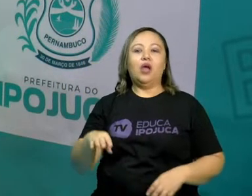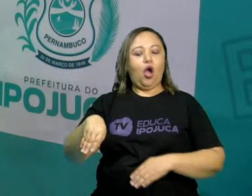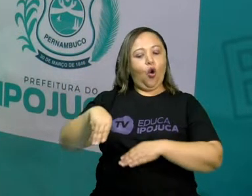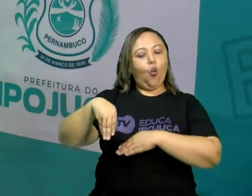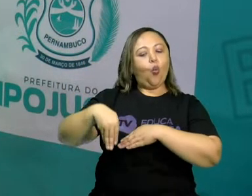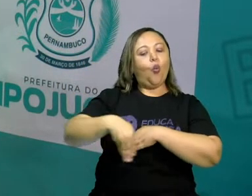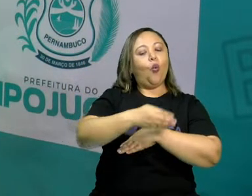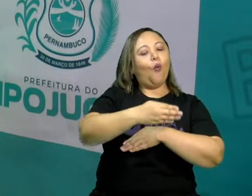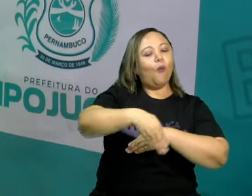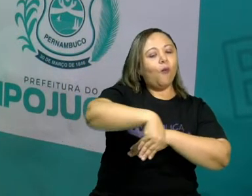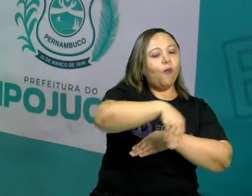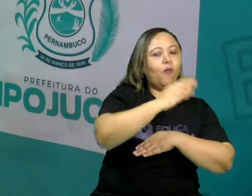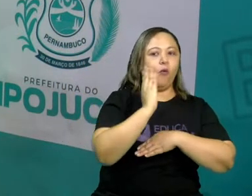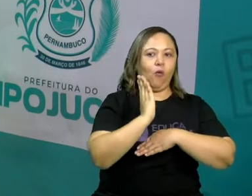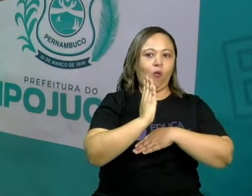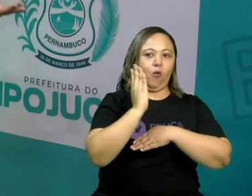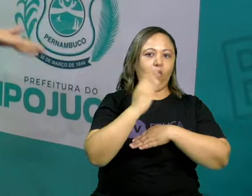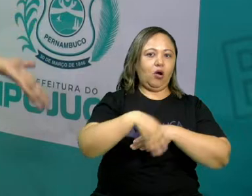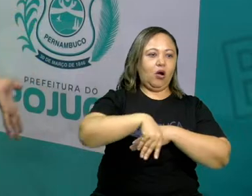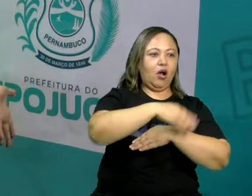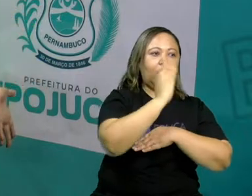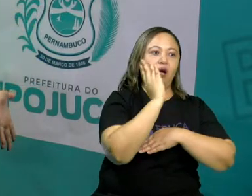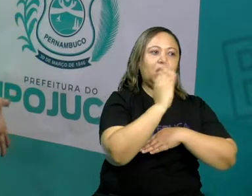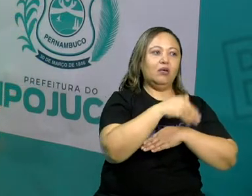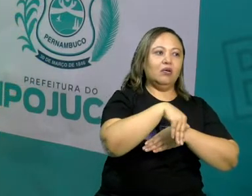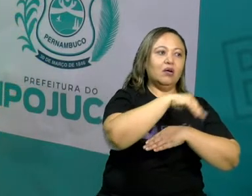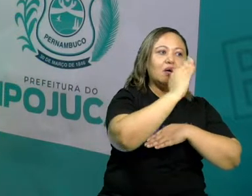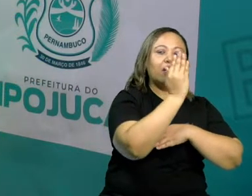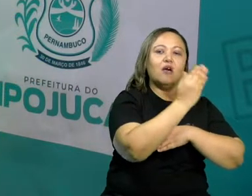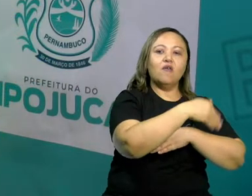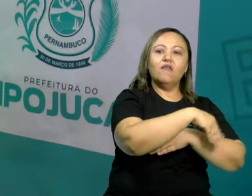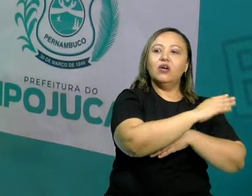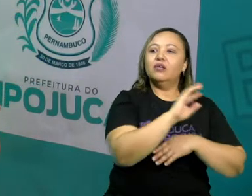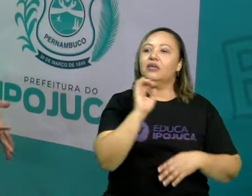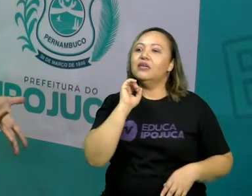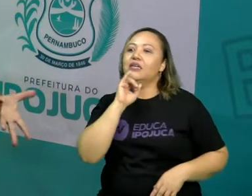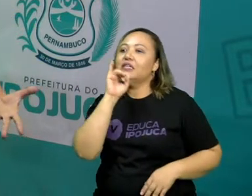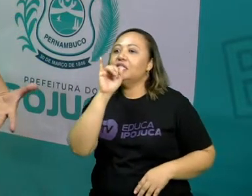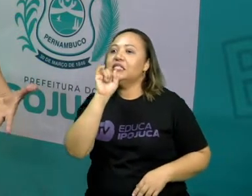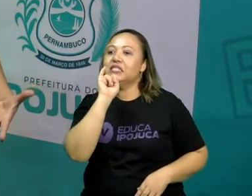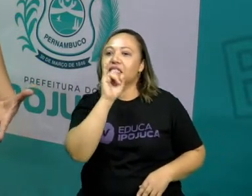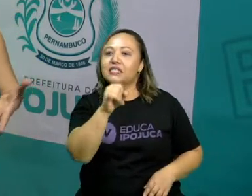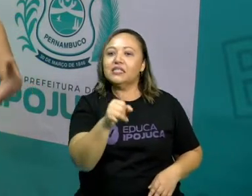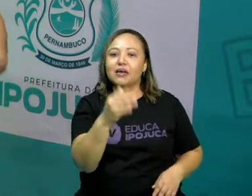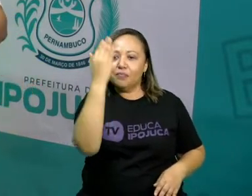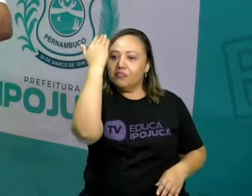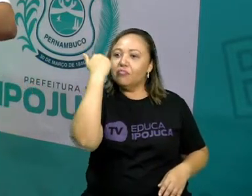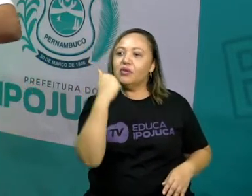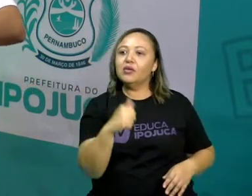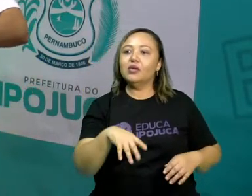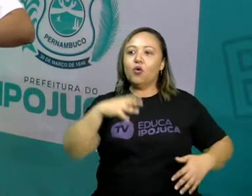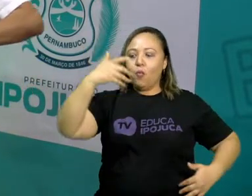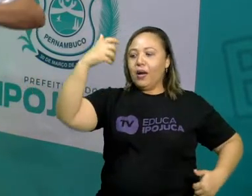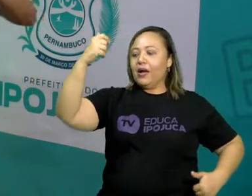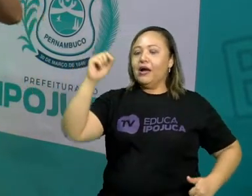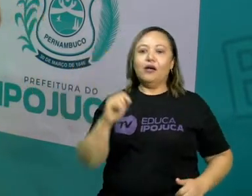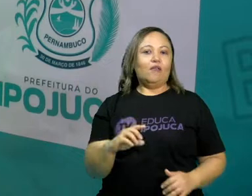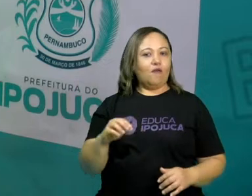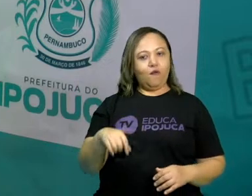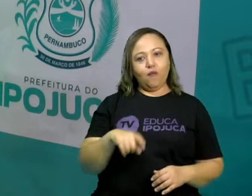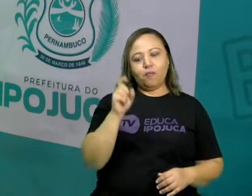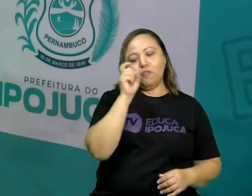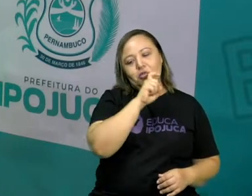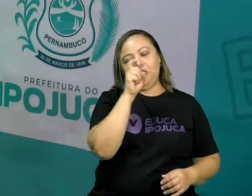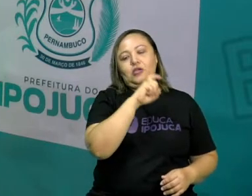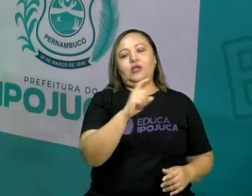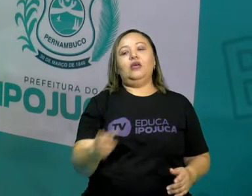estava sabendo que o macaco não estava falando a verdade. Então, a moral da história, quando